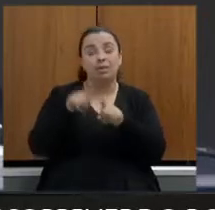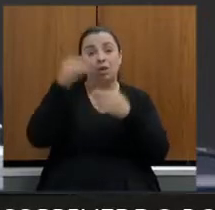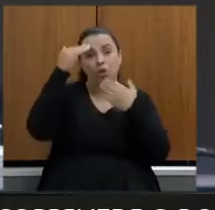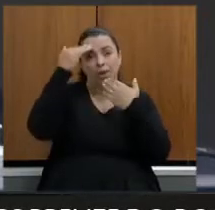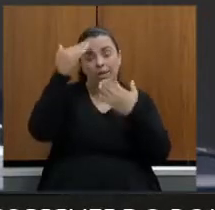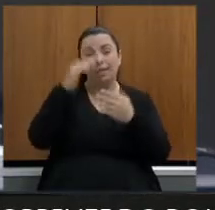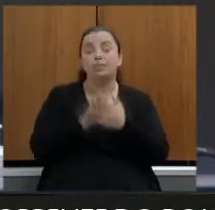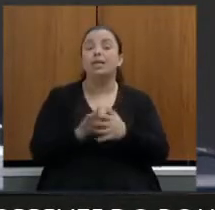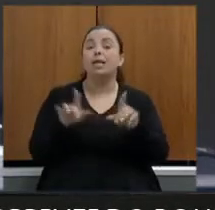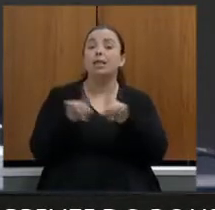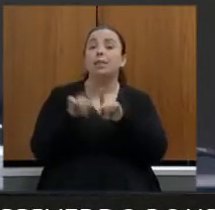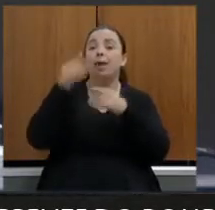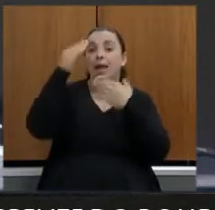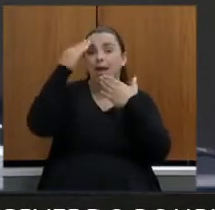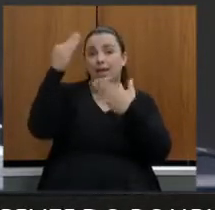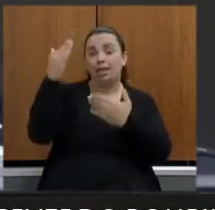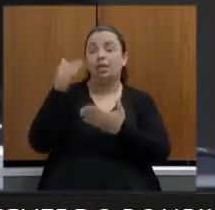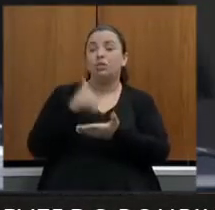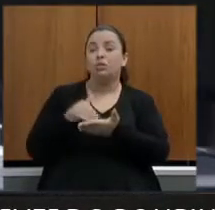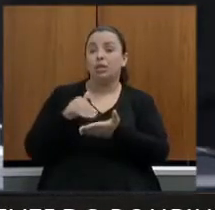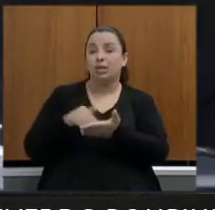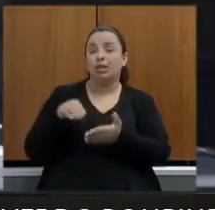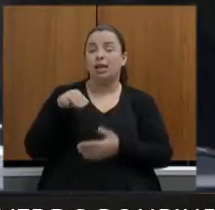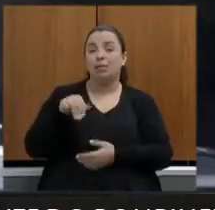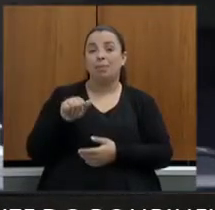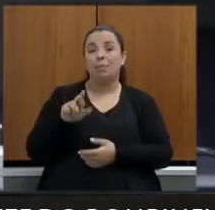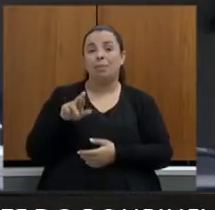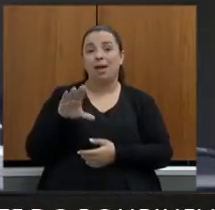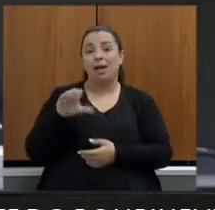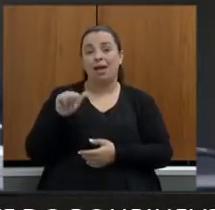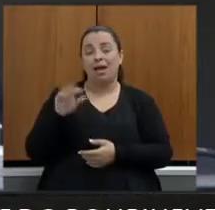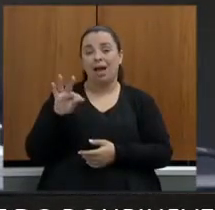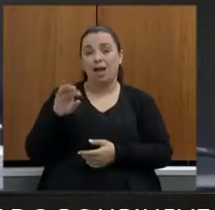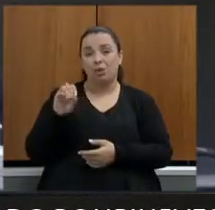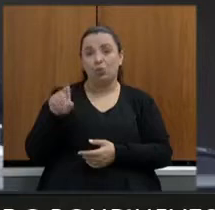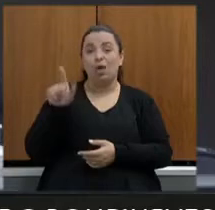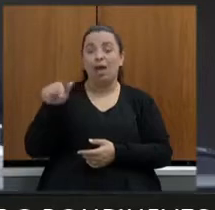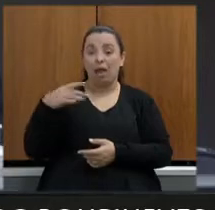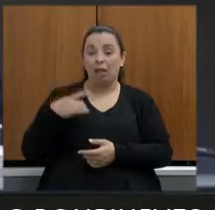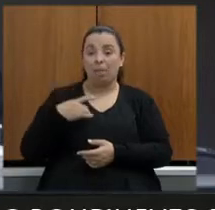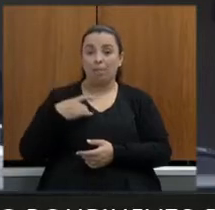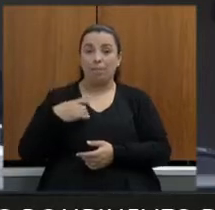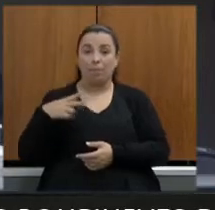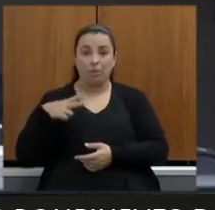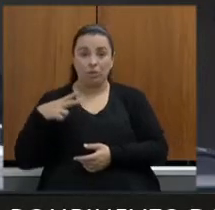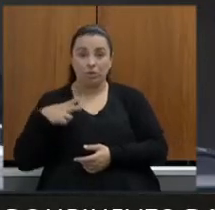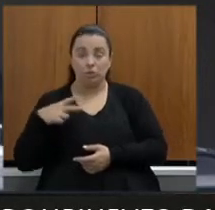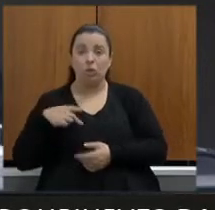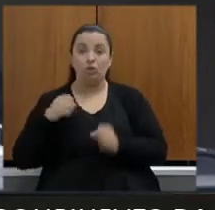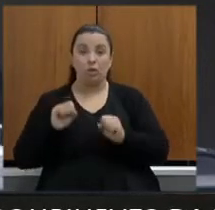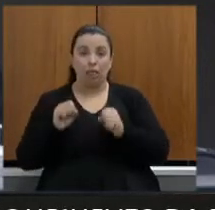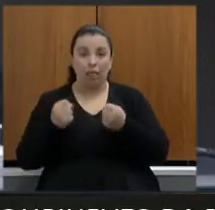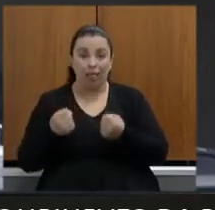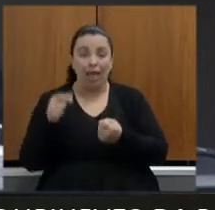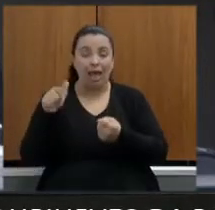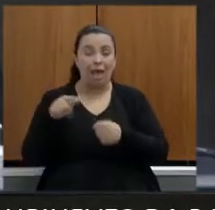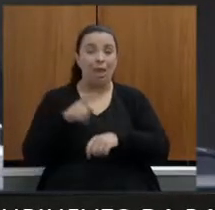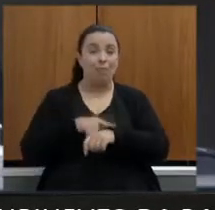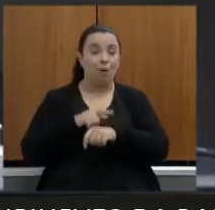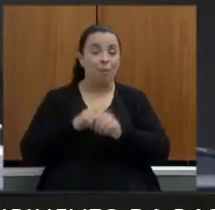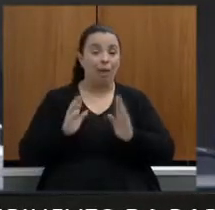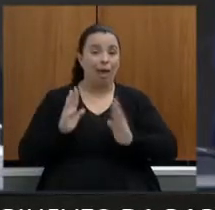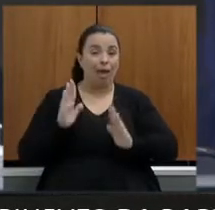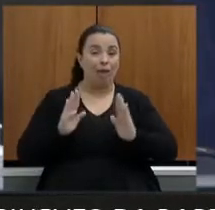primeiro pela dedicação pessoal ele viveu e está vivendo momentos desafiadores e acima de tudo tem se